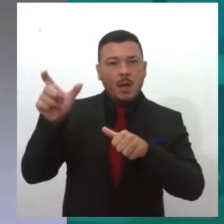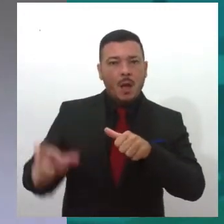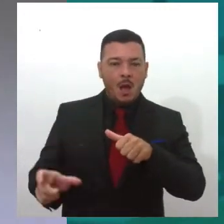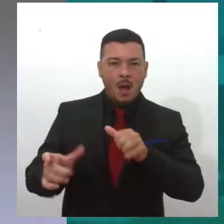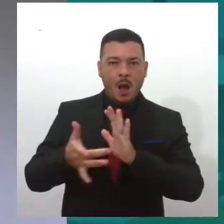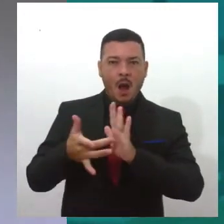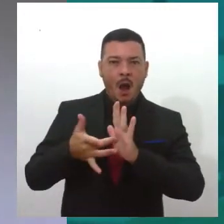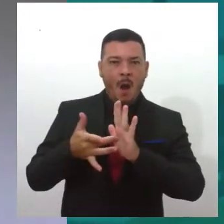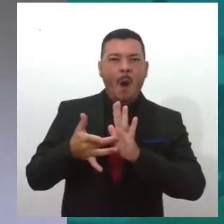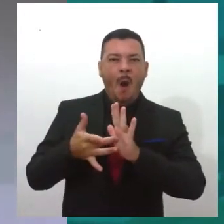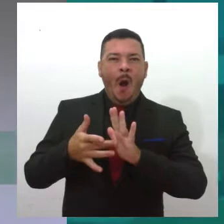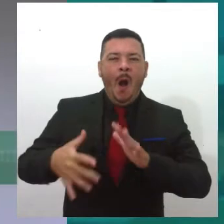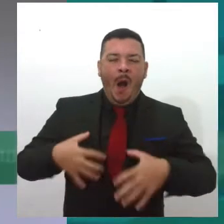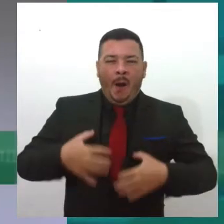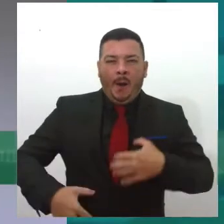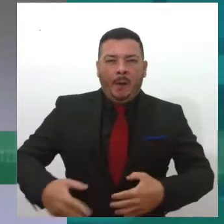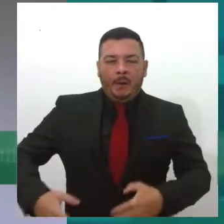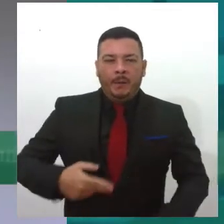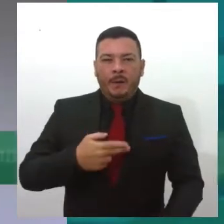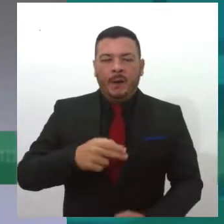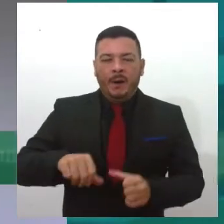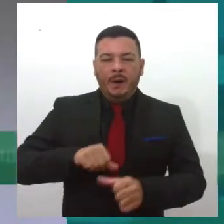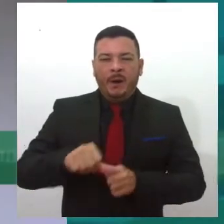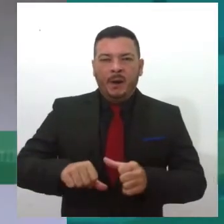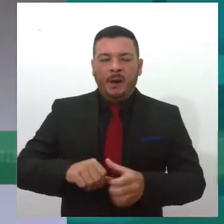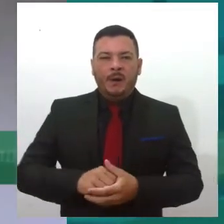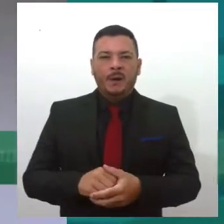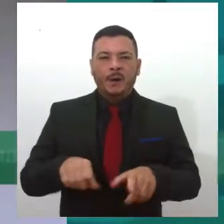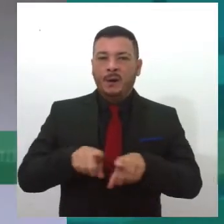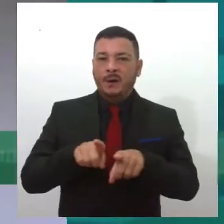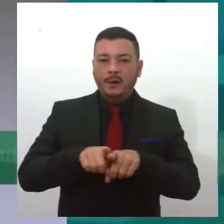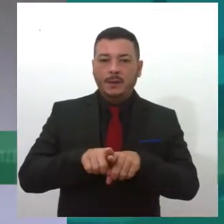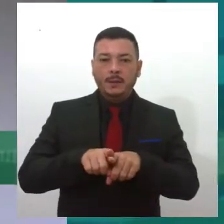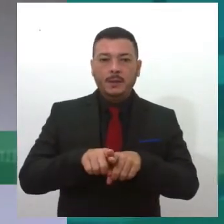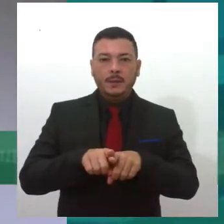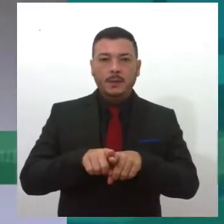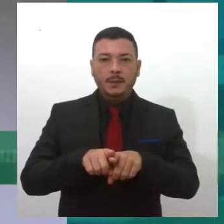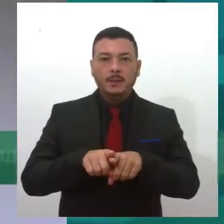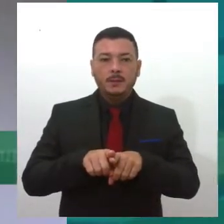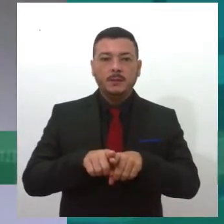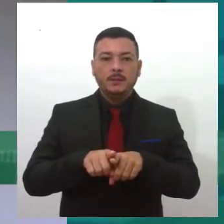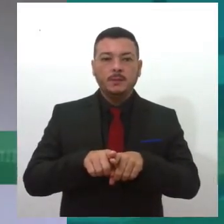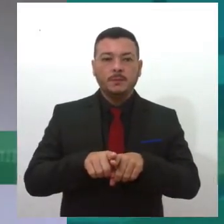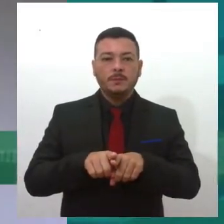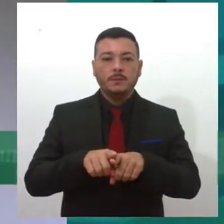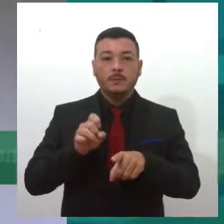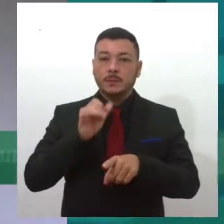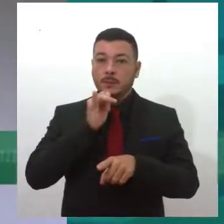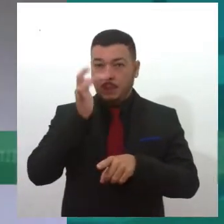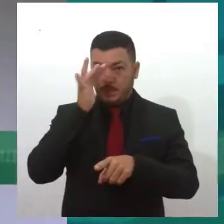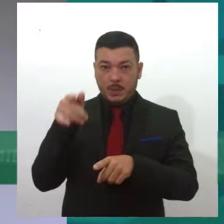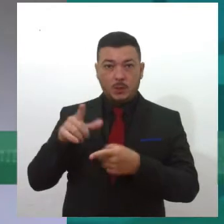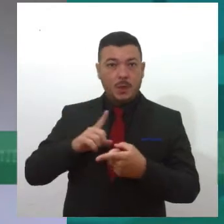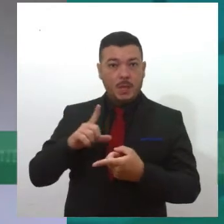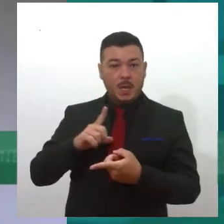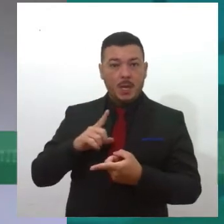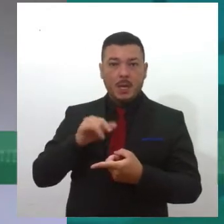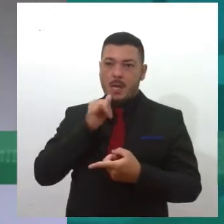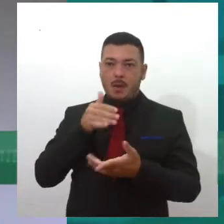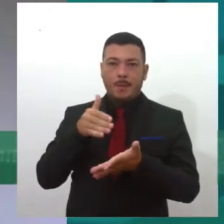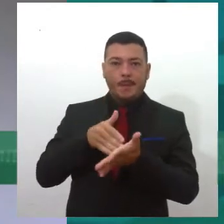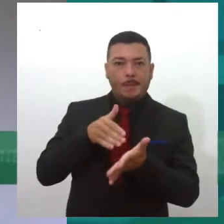transplantado como um todo, né, mas também sem nenhum paternalismo, né? Então, quer dizer, se a pessoa realmente tem uma